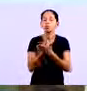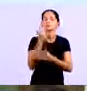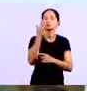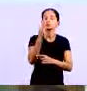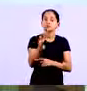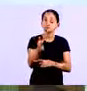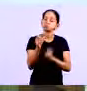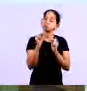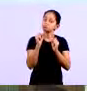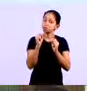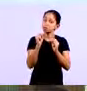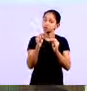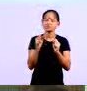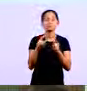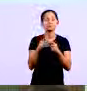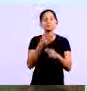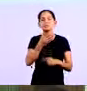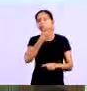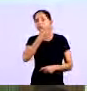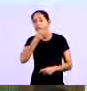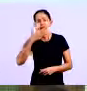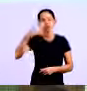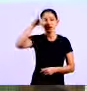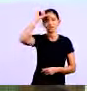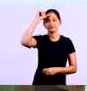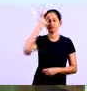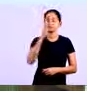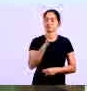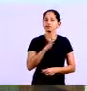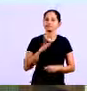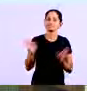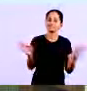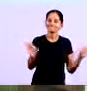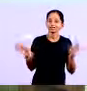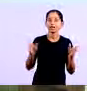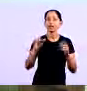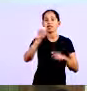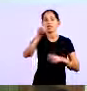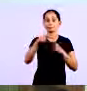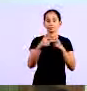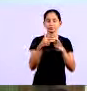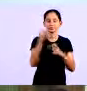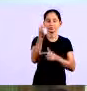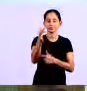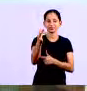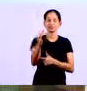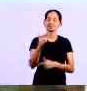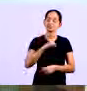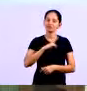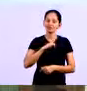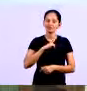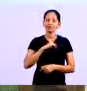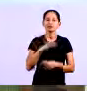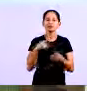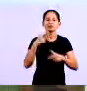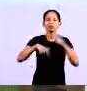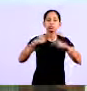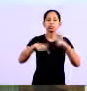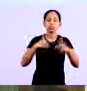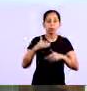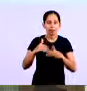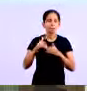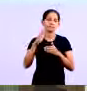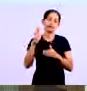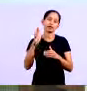aí você pode até fazer isso mas caso contrário evite porque isso é um problema que você tá tendo né você tá produzindo em excesso você tá gerando